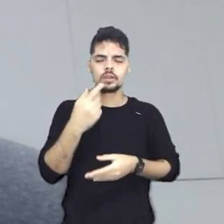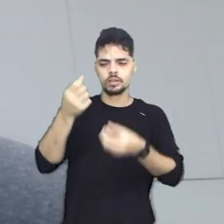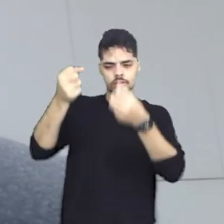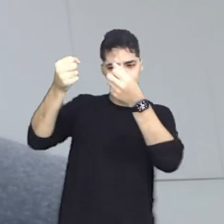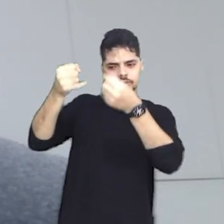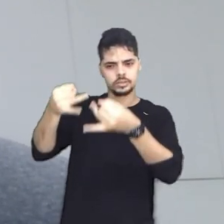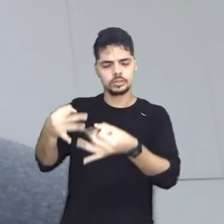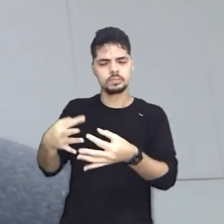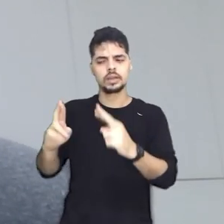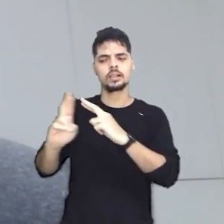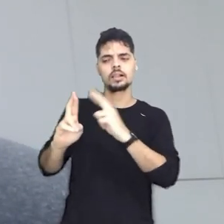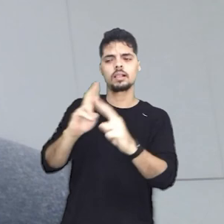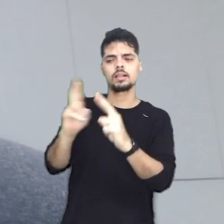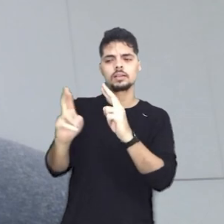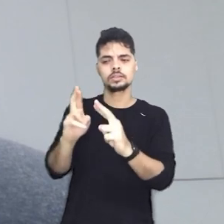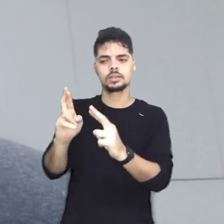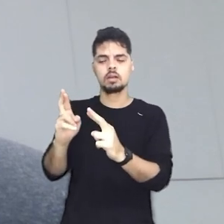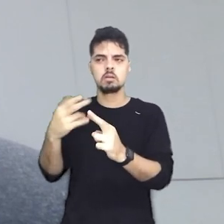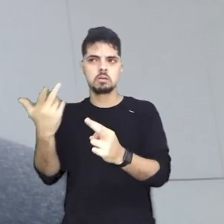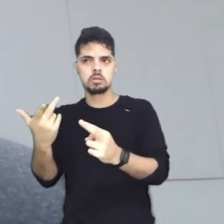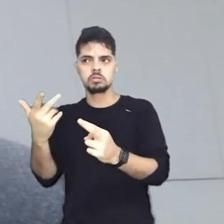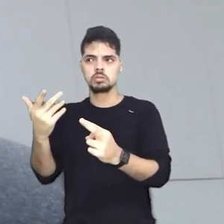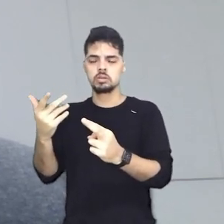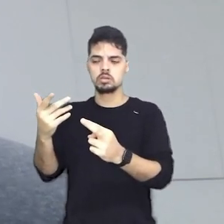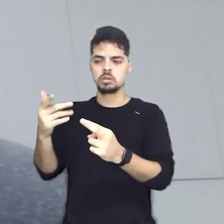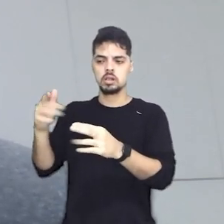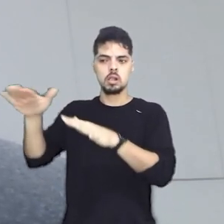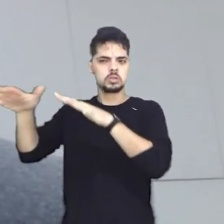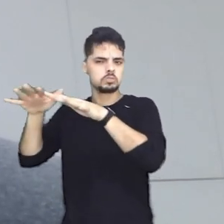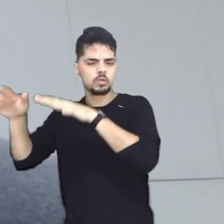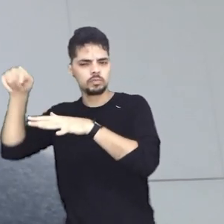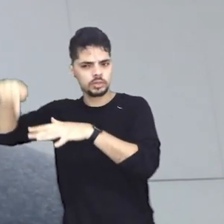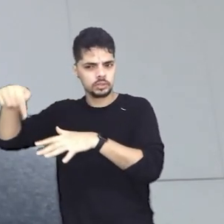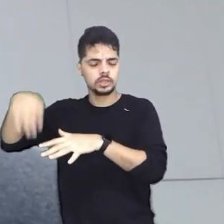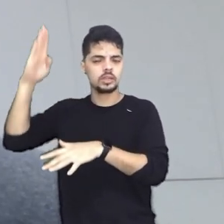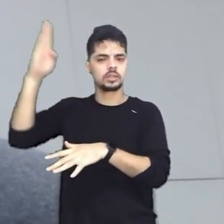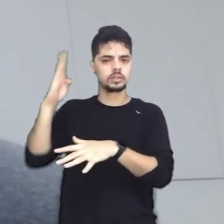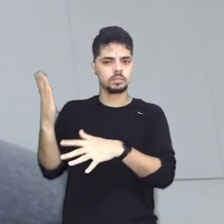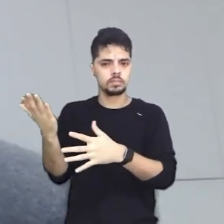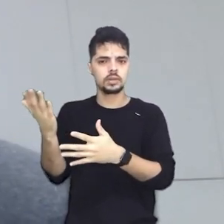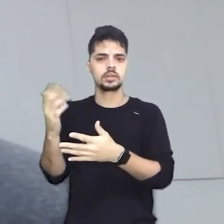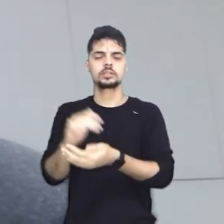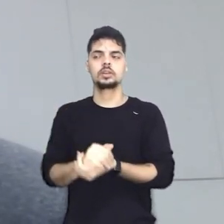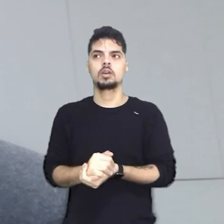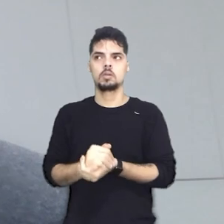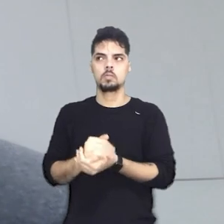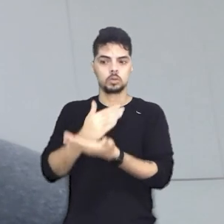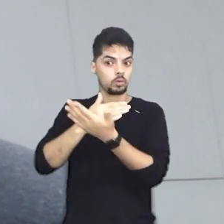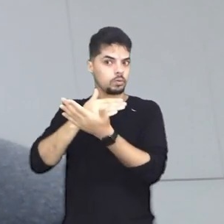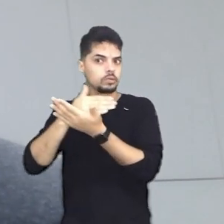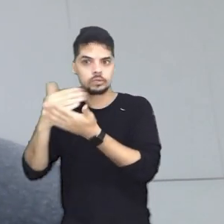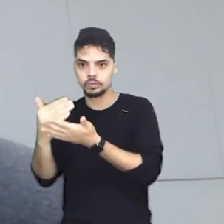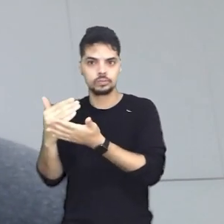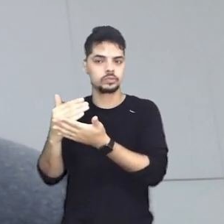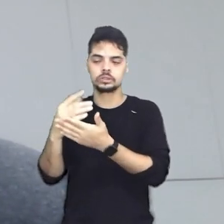apresenta um breve retrato, mas muito animado, da